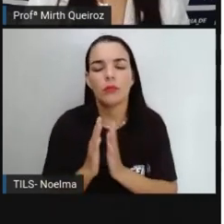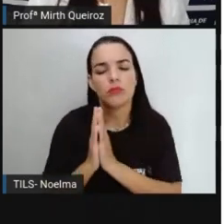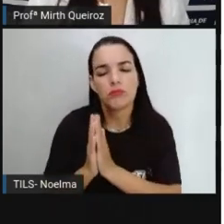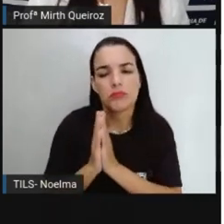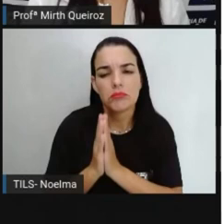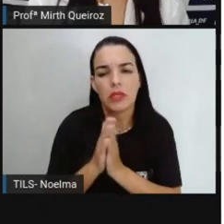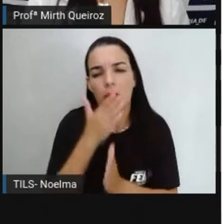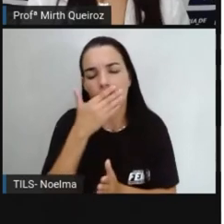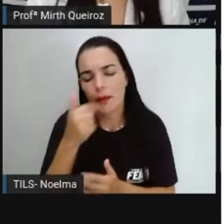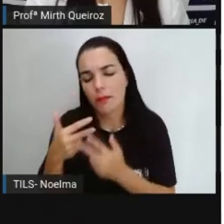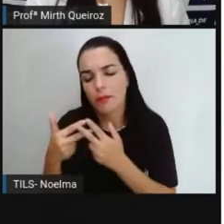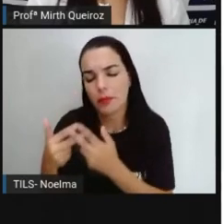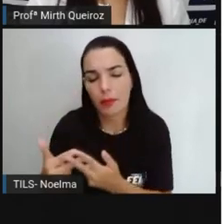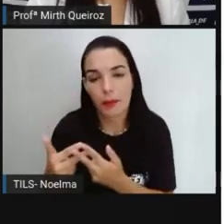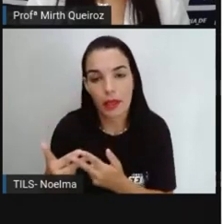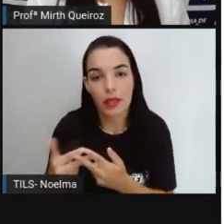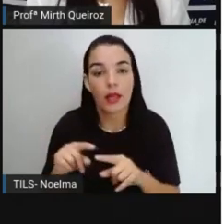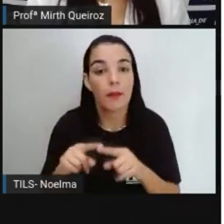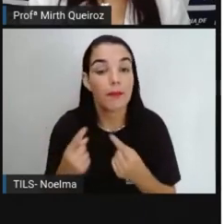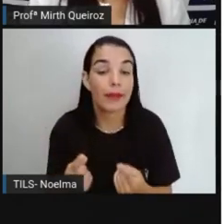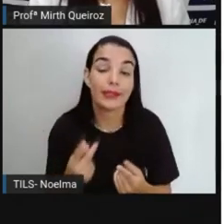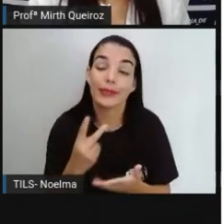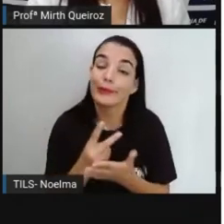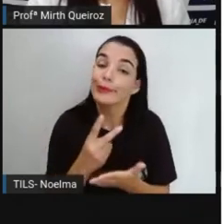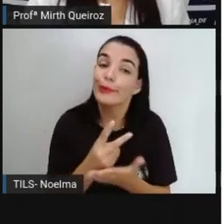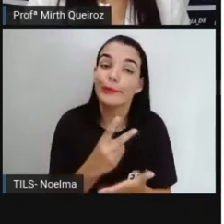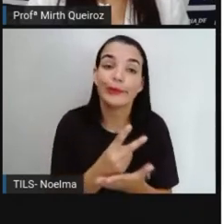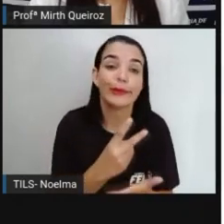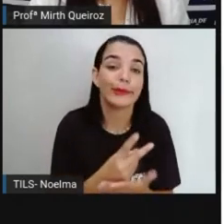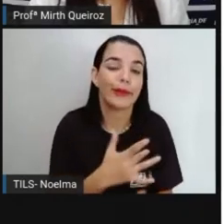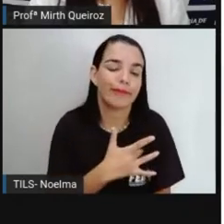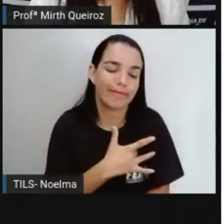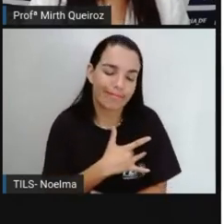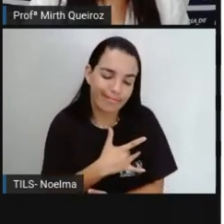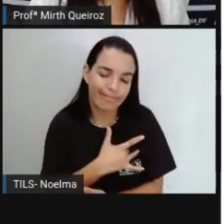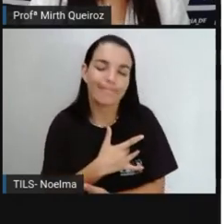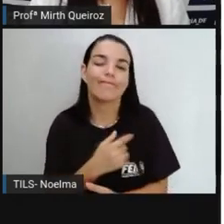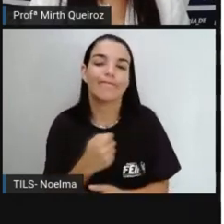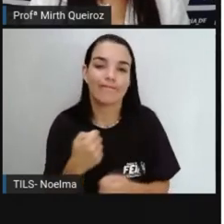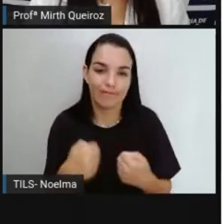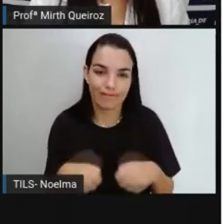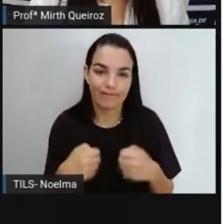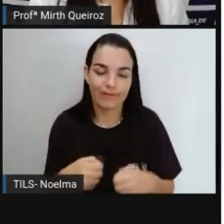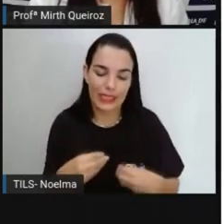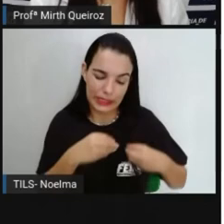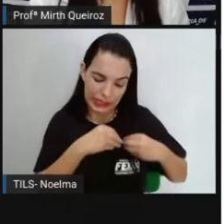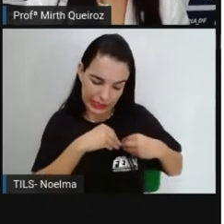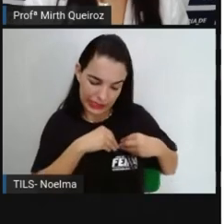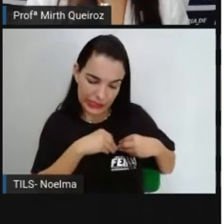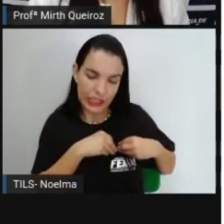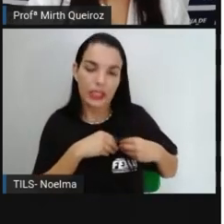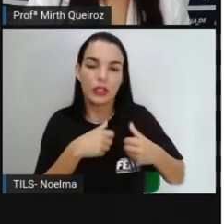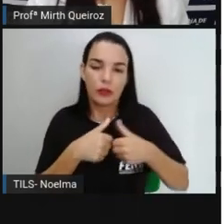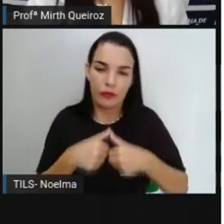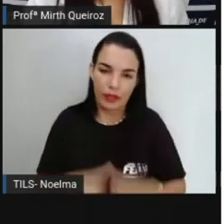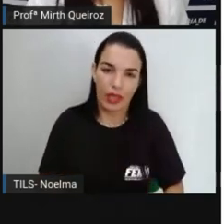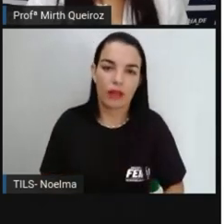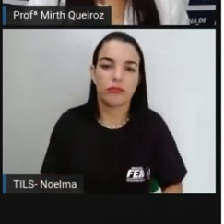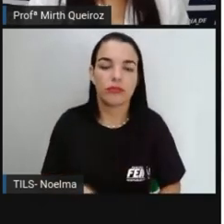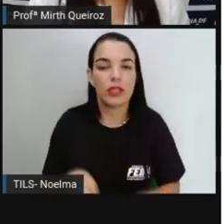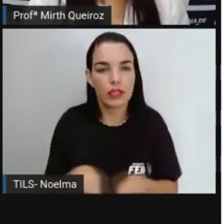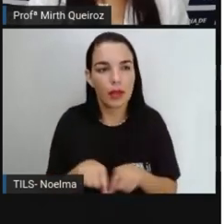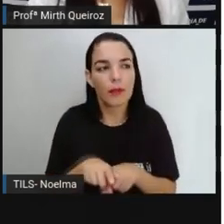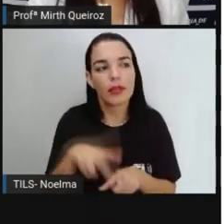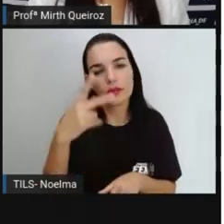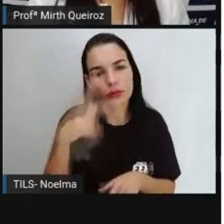situação da melhor forma Essas coisas Essas atitudes Que a gente tem Pode causar marcas Na vida de outra pessoa E até mesmo Na sua